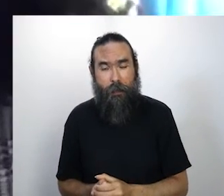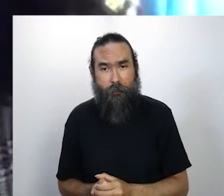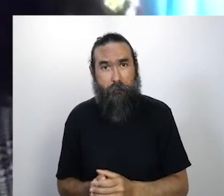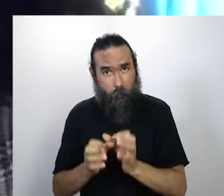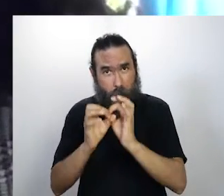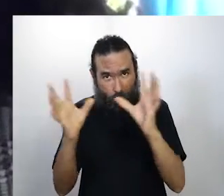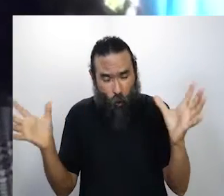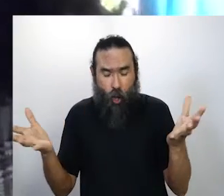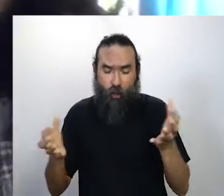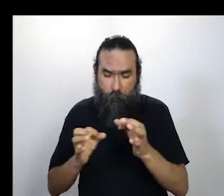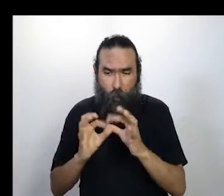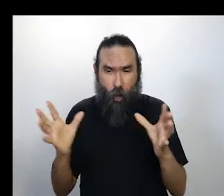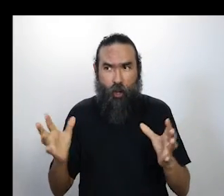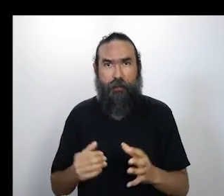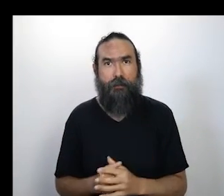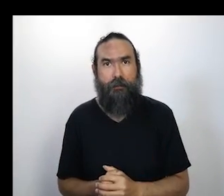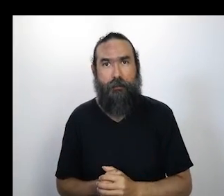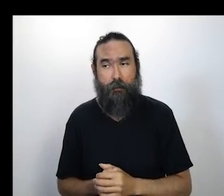Pode sim.